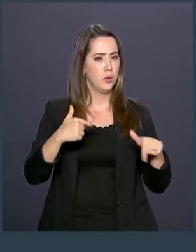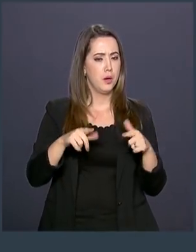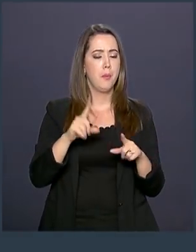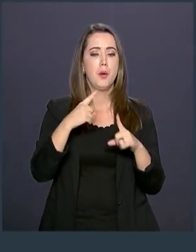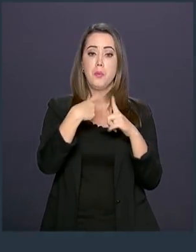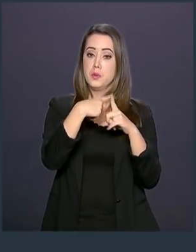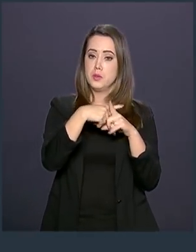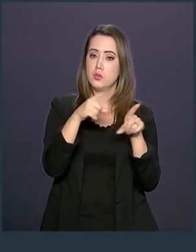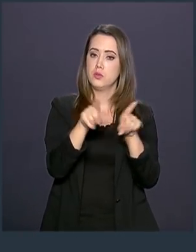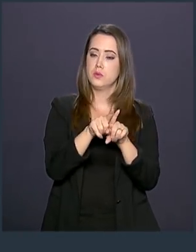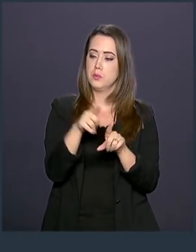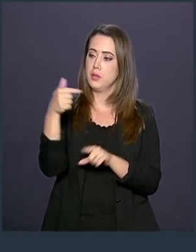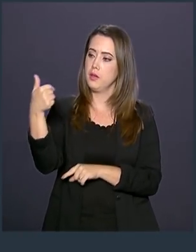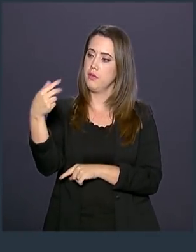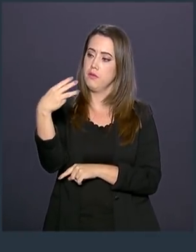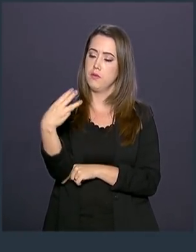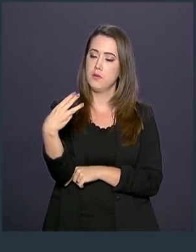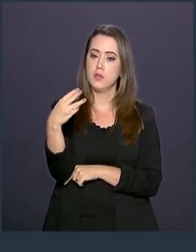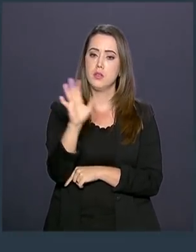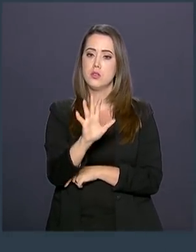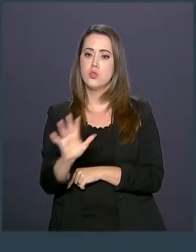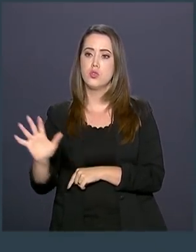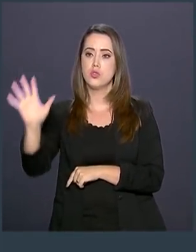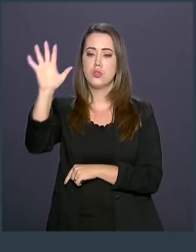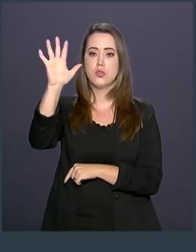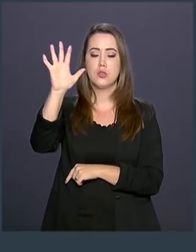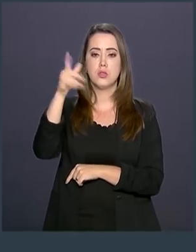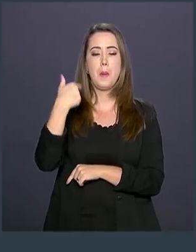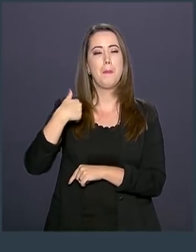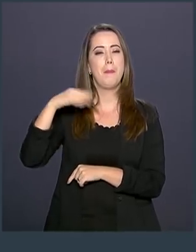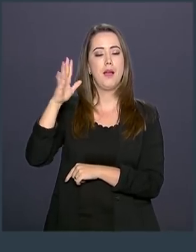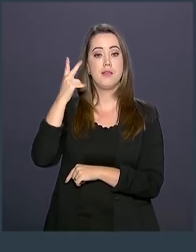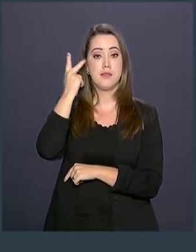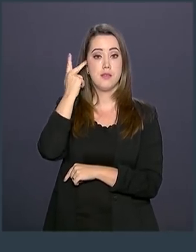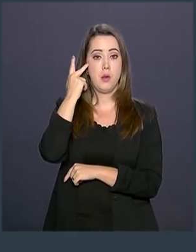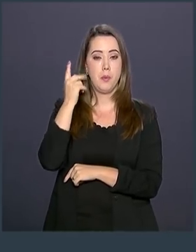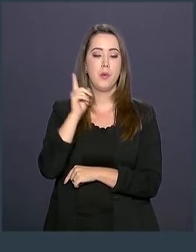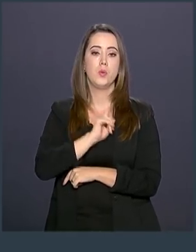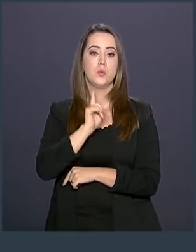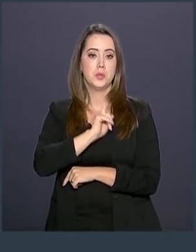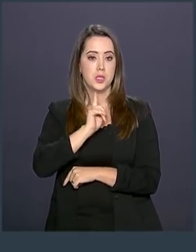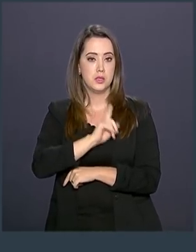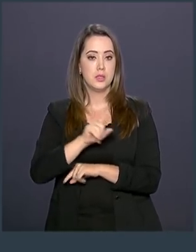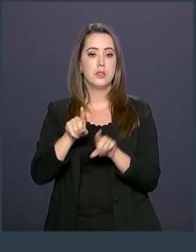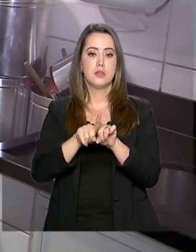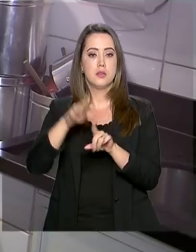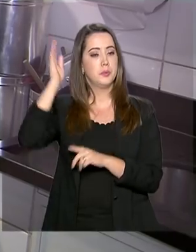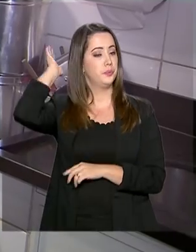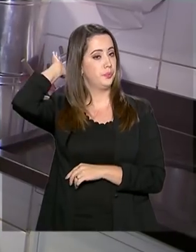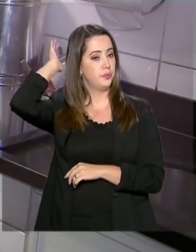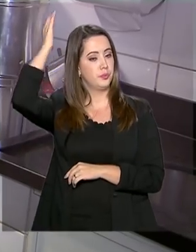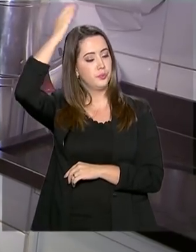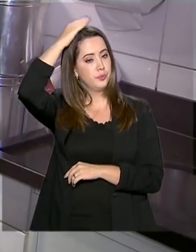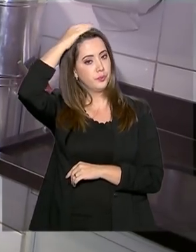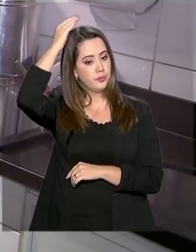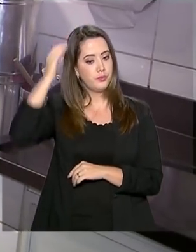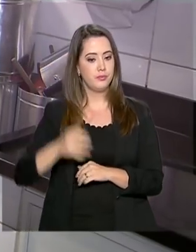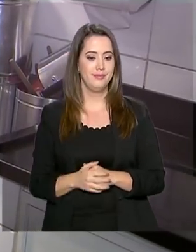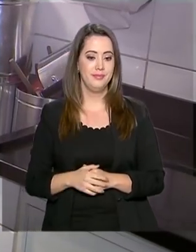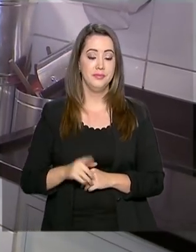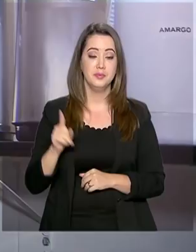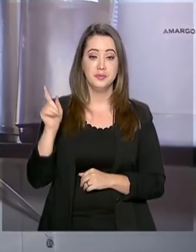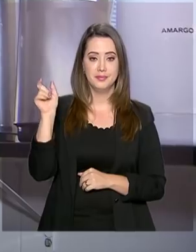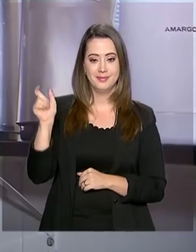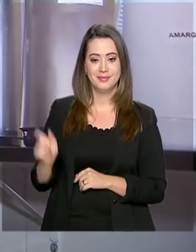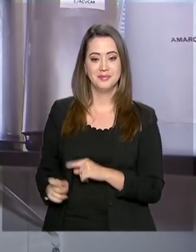positivo em 23 estados, com destaque para São Paulo, Minas Gerais e Paraná. A Maria Dalva foi uma